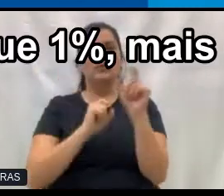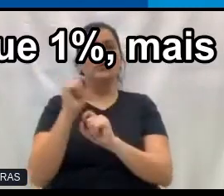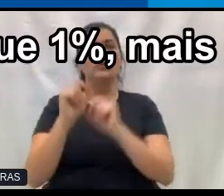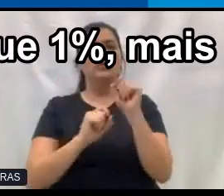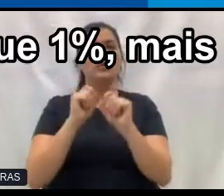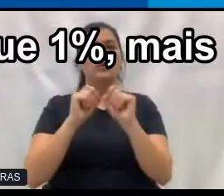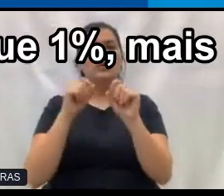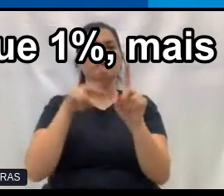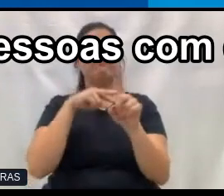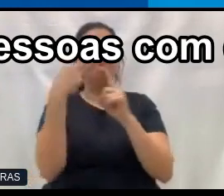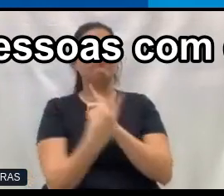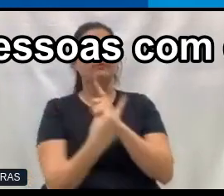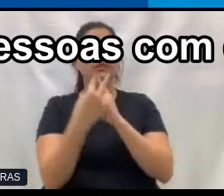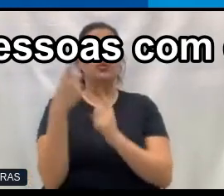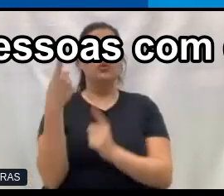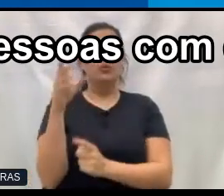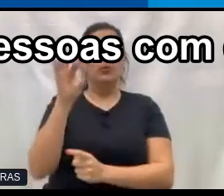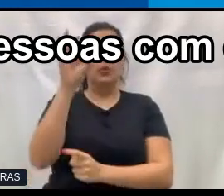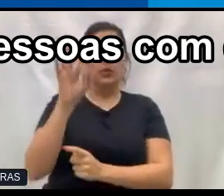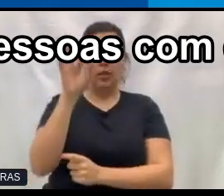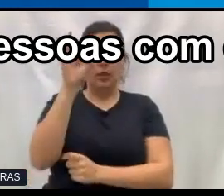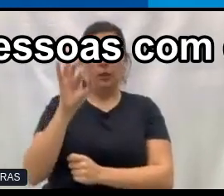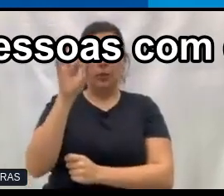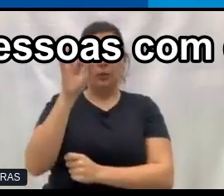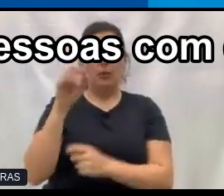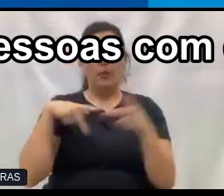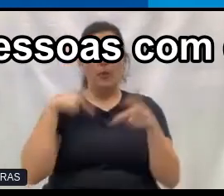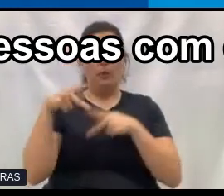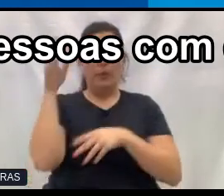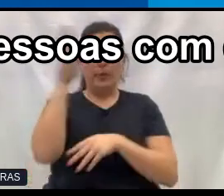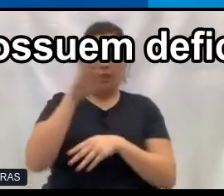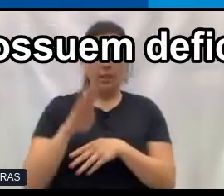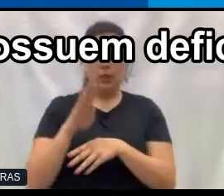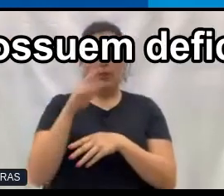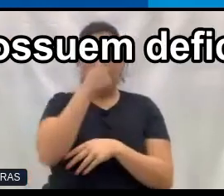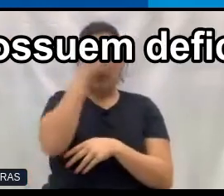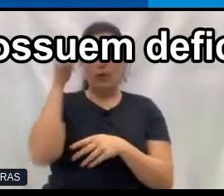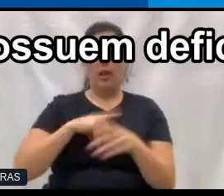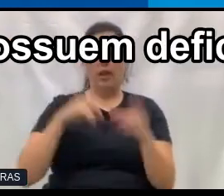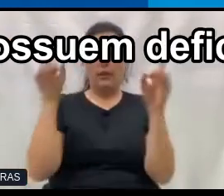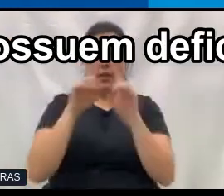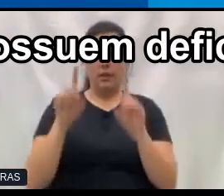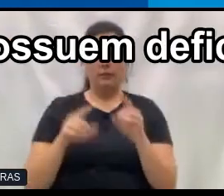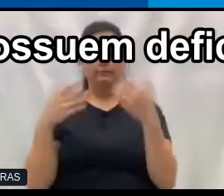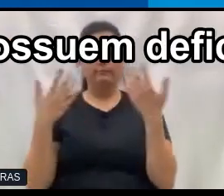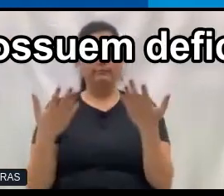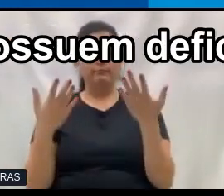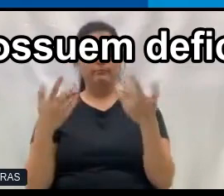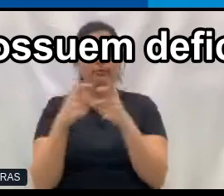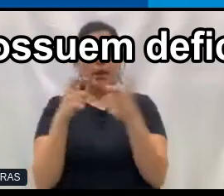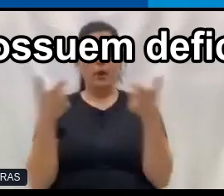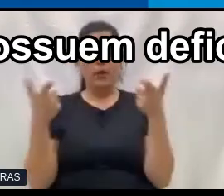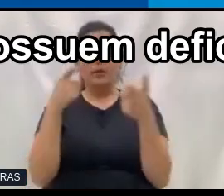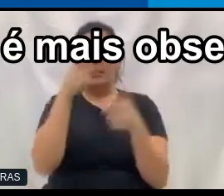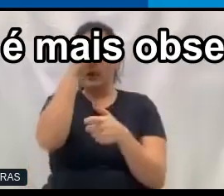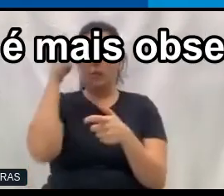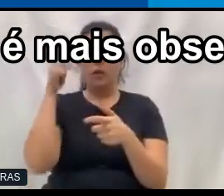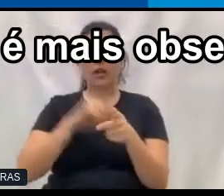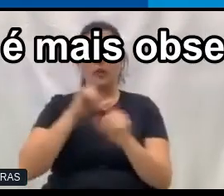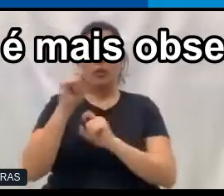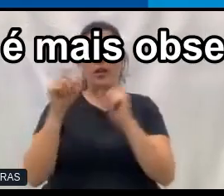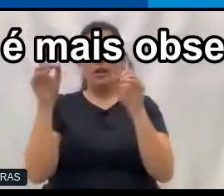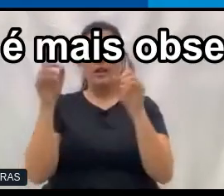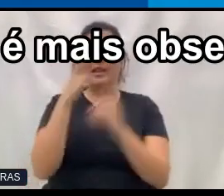perspectiva de que 1%, mais ou menos, da população brasileira são pessoas com deficiência. Grande parte dessas pessoas possuem deficiência